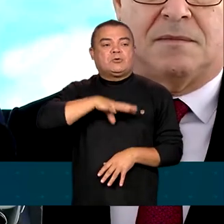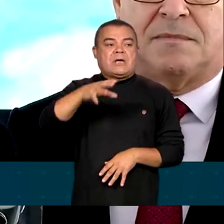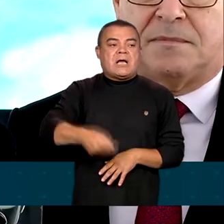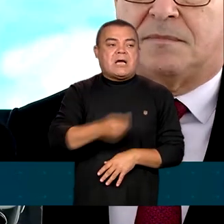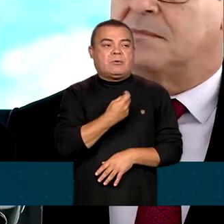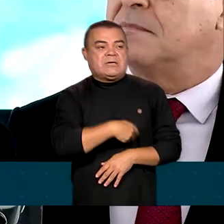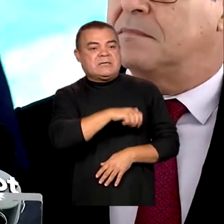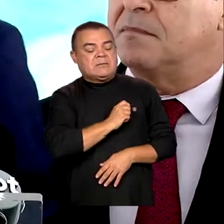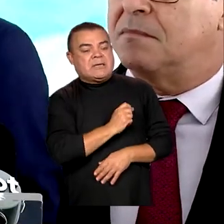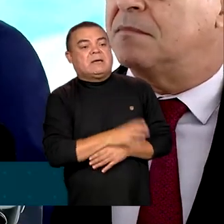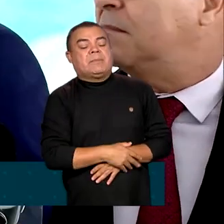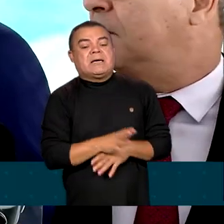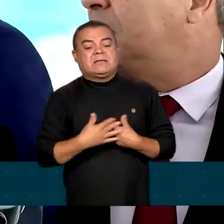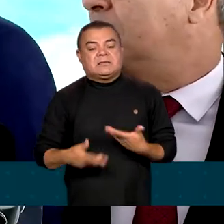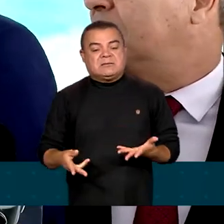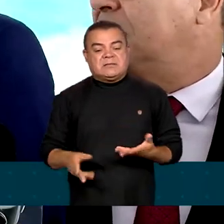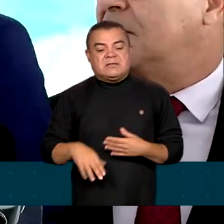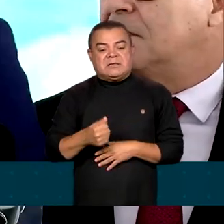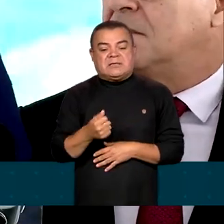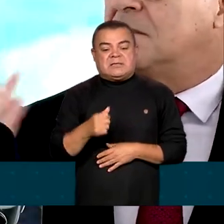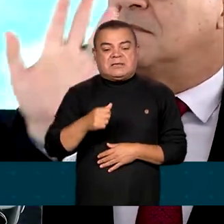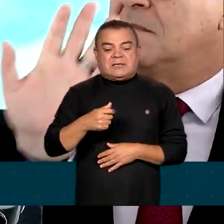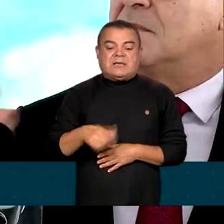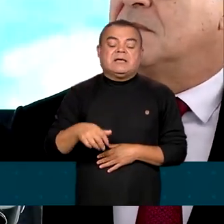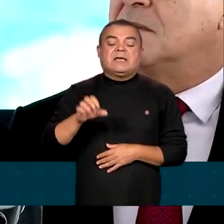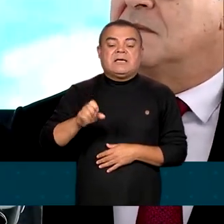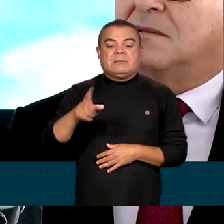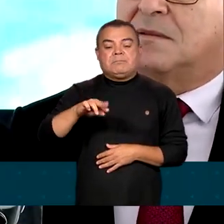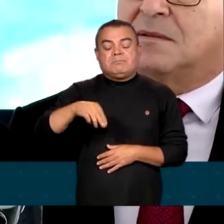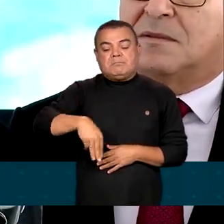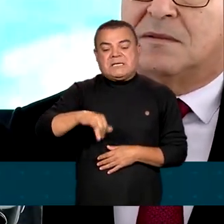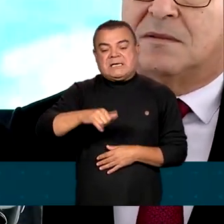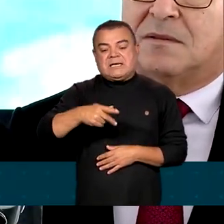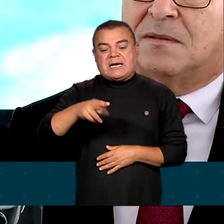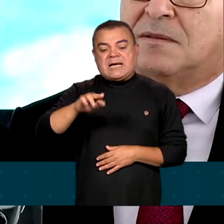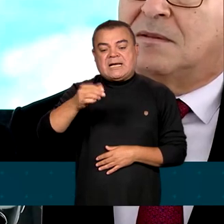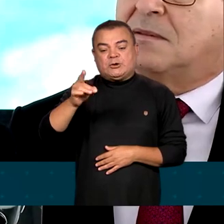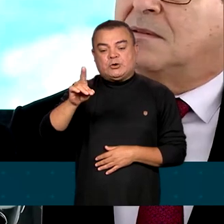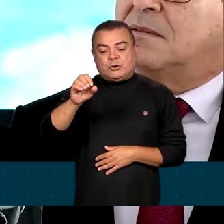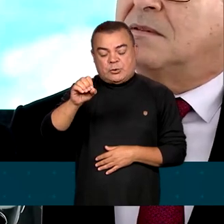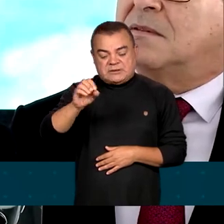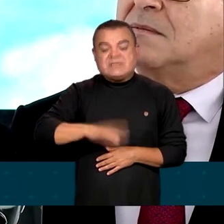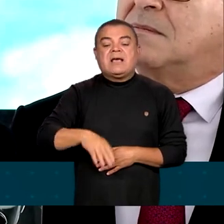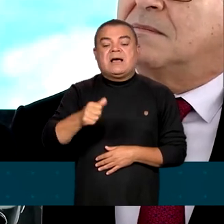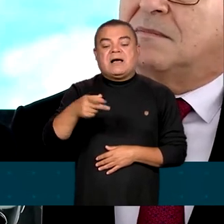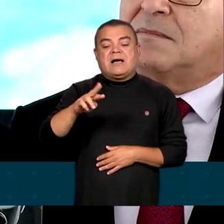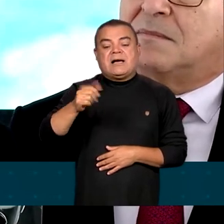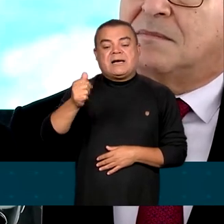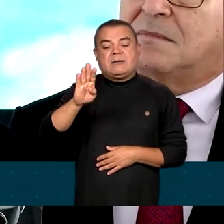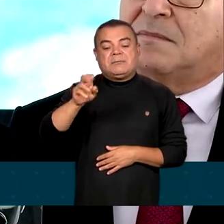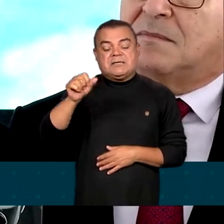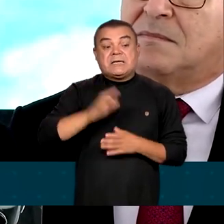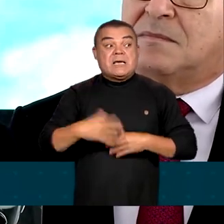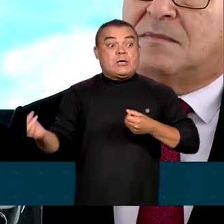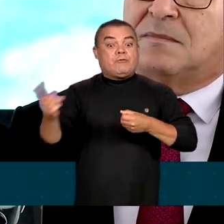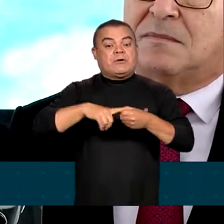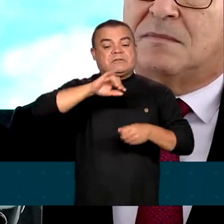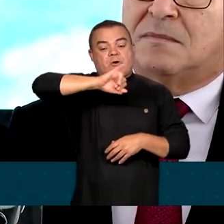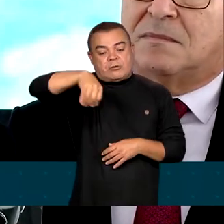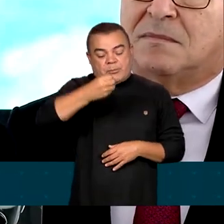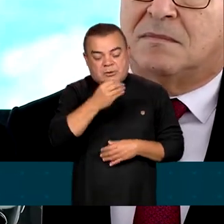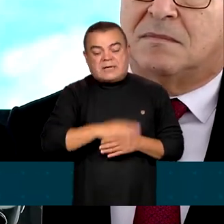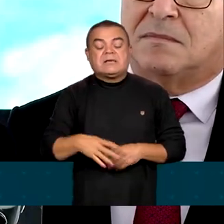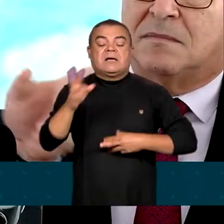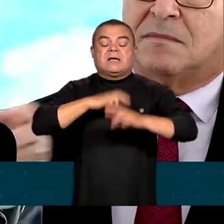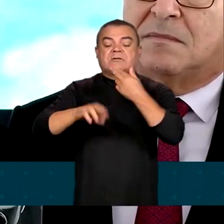Espanha, vai nos Emirados Árabes, é isso? Tenho certeza que o Brasil volta a ter uma grande, volta a ser uma grande oportunidade de